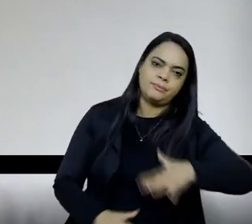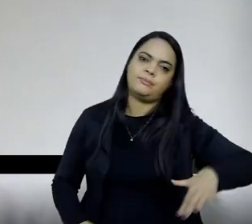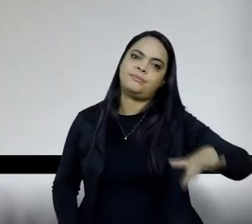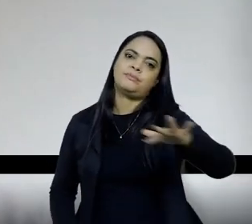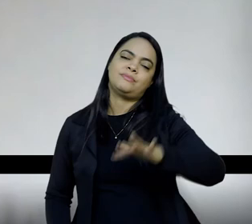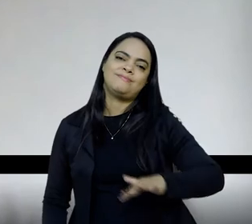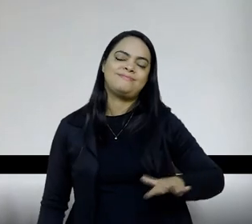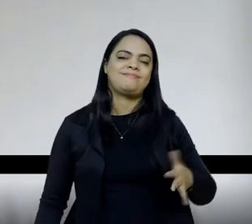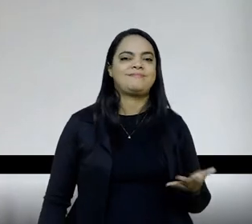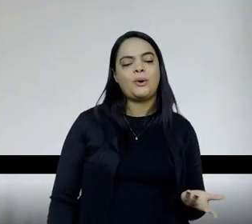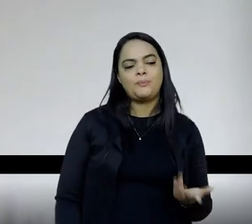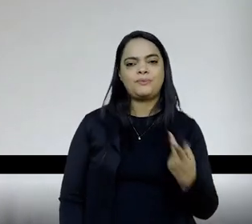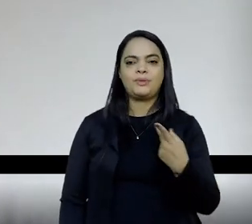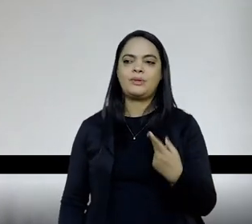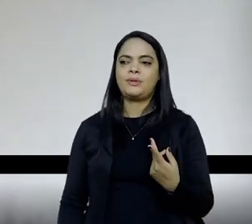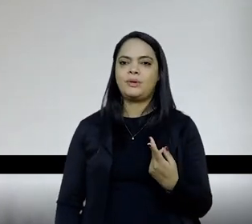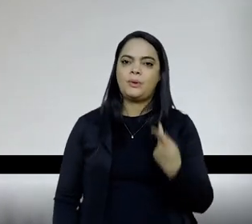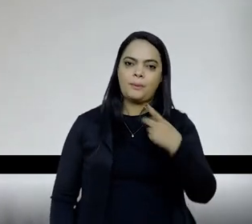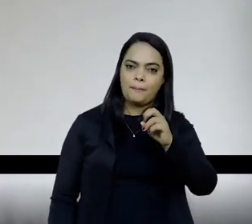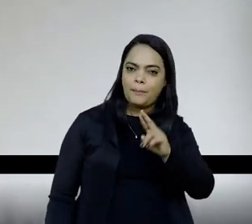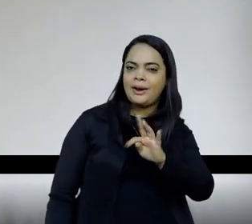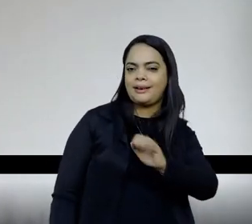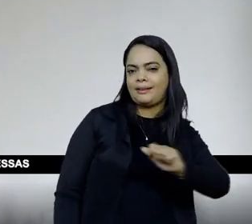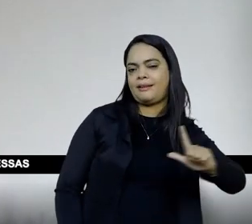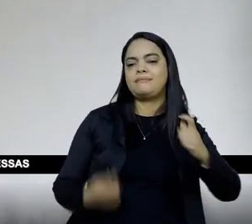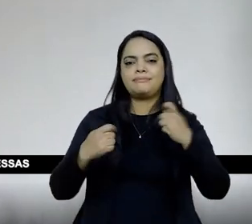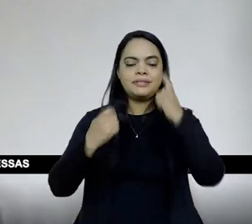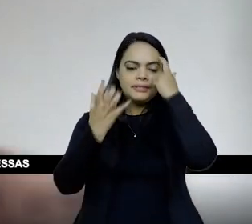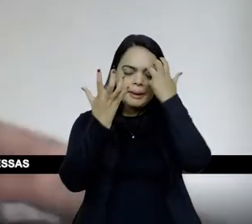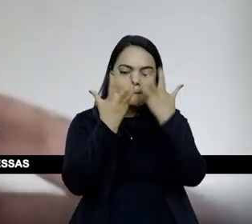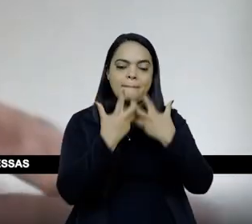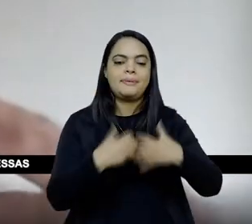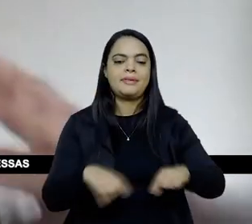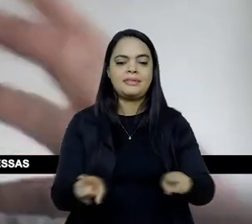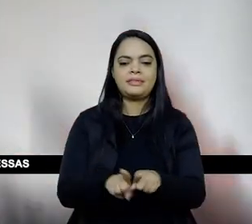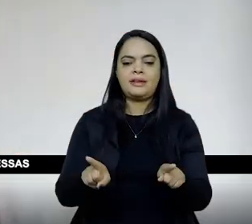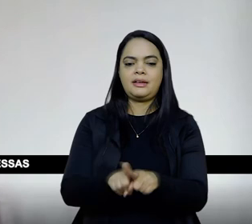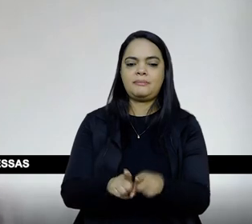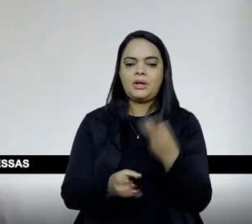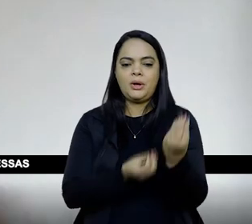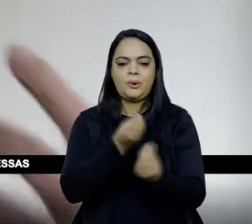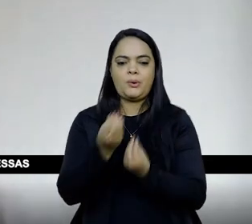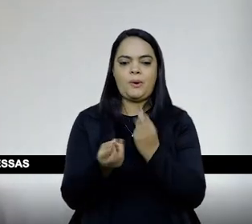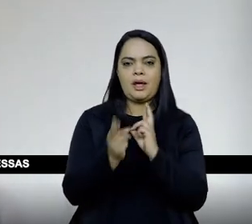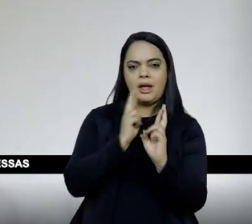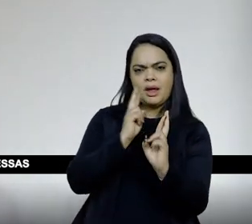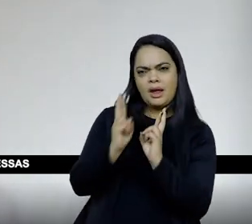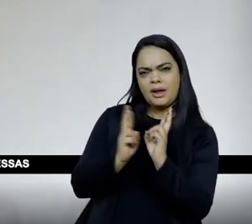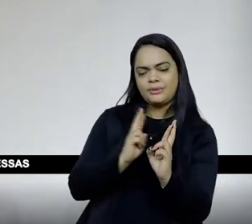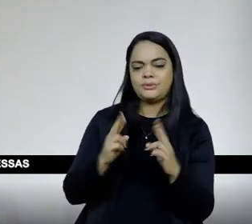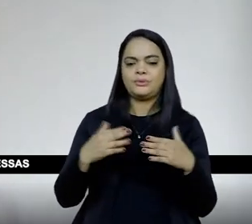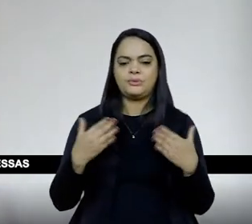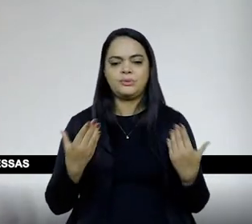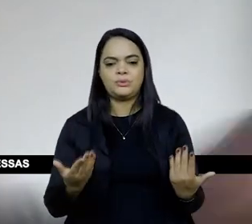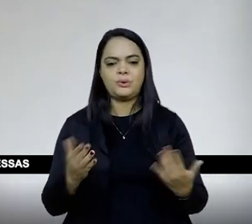não acho que o portal deva desconsiderar isso, tem que incorporar isso como preocupação. Como encarar isso, o que fazer frente a